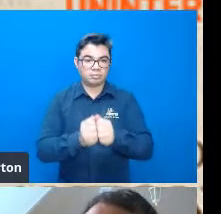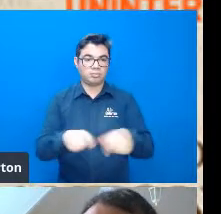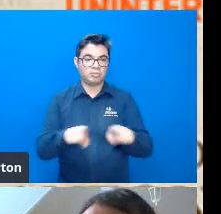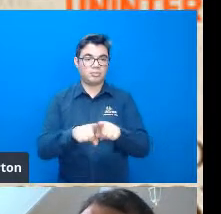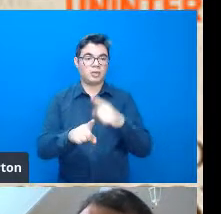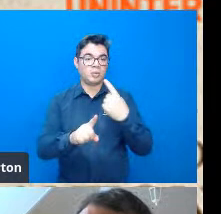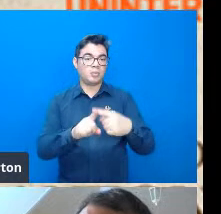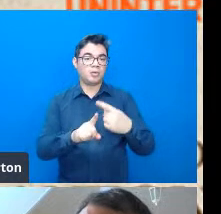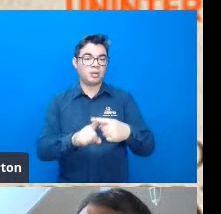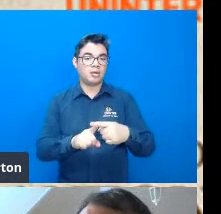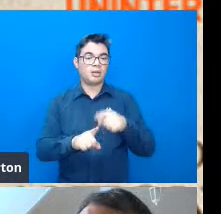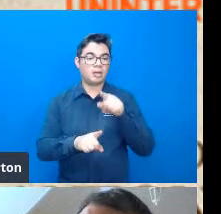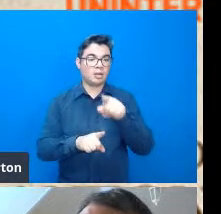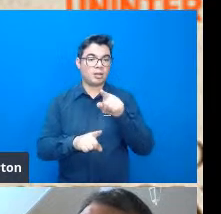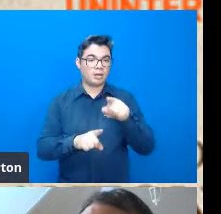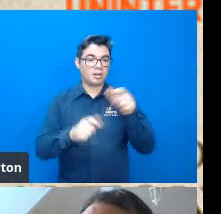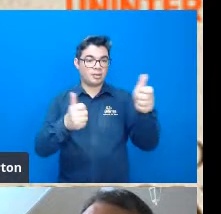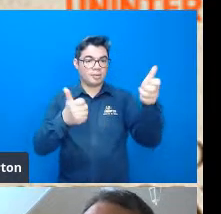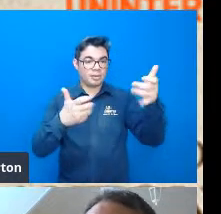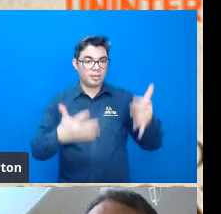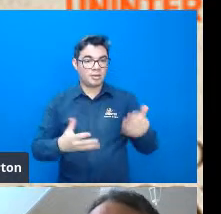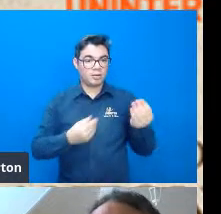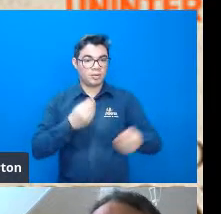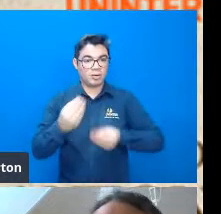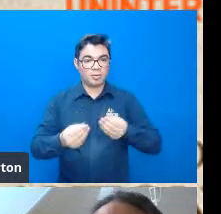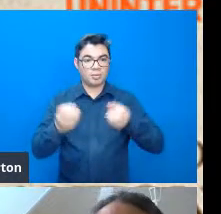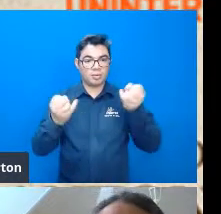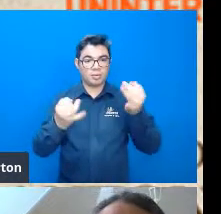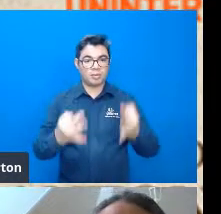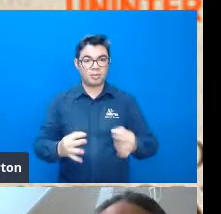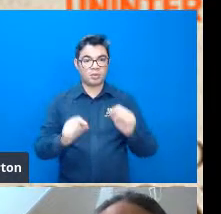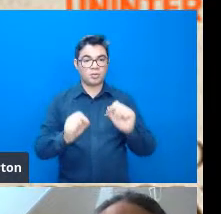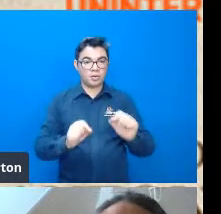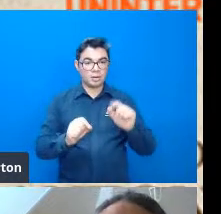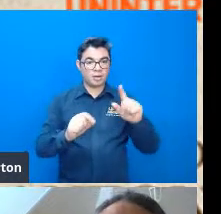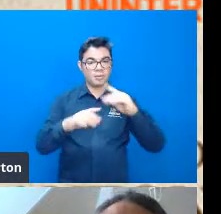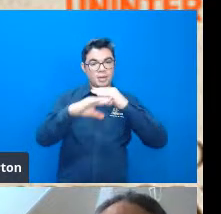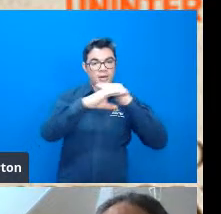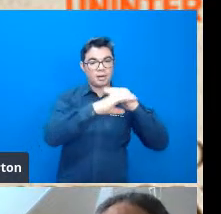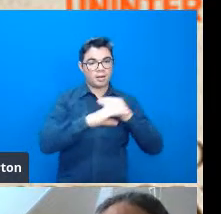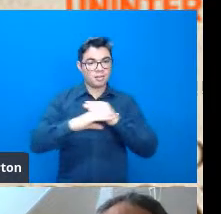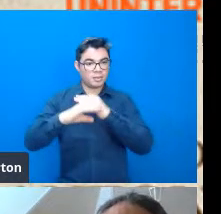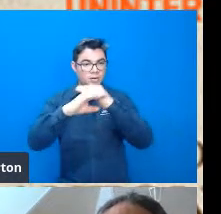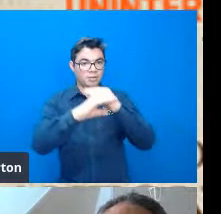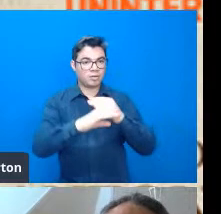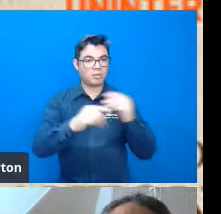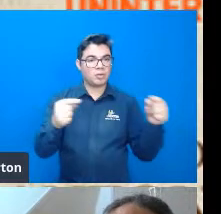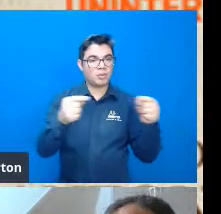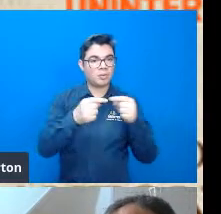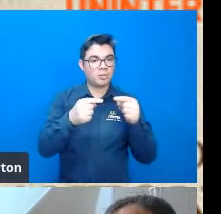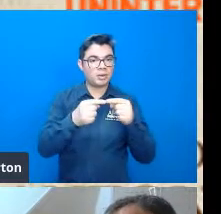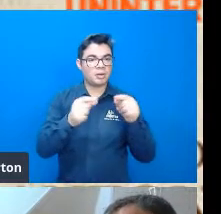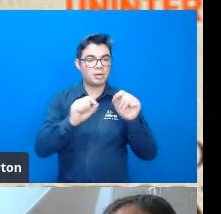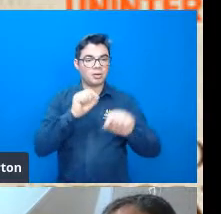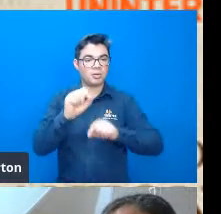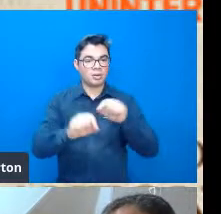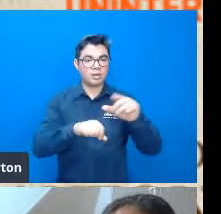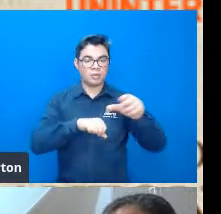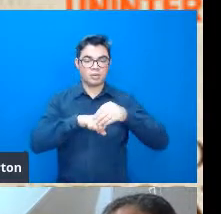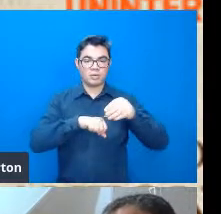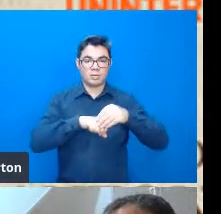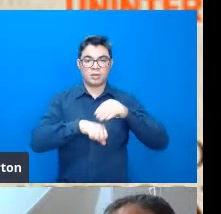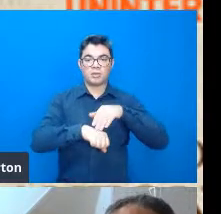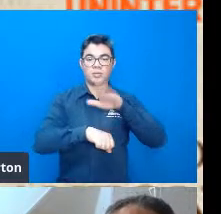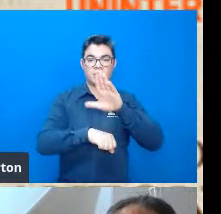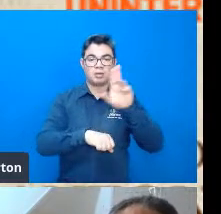até na sua fala ele mencionava que esse era o parâmetro que balizava para eles o conhecimento